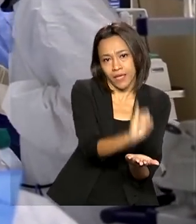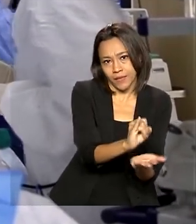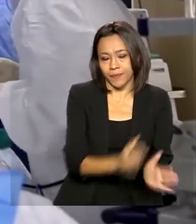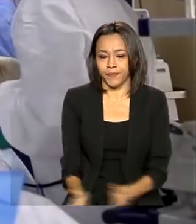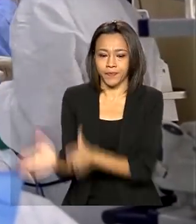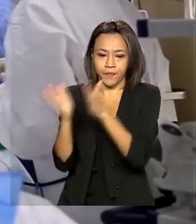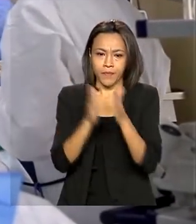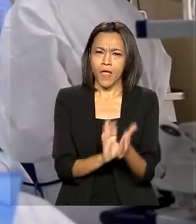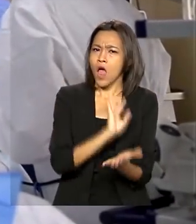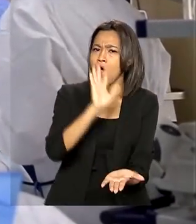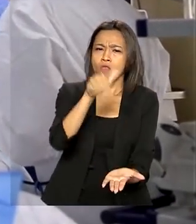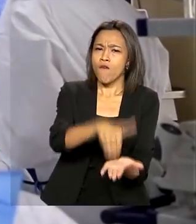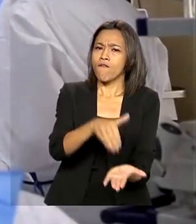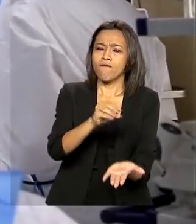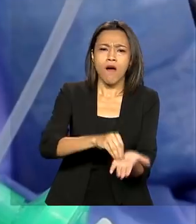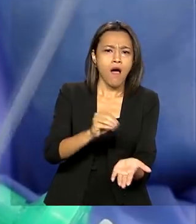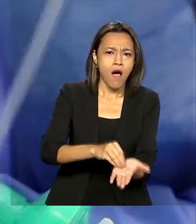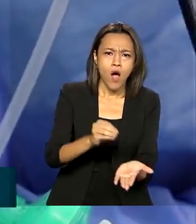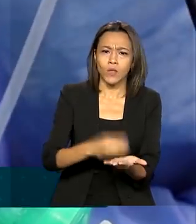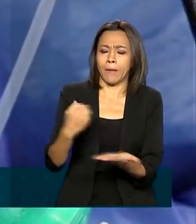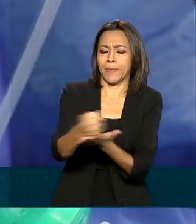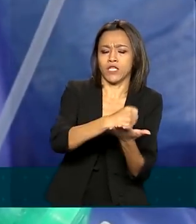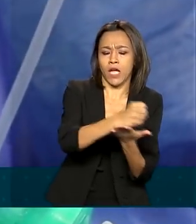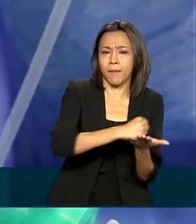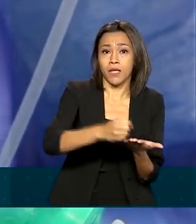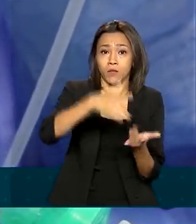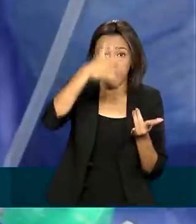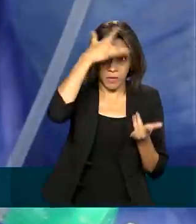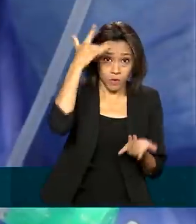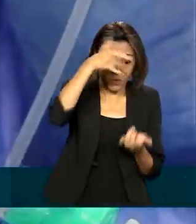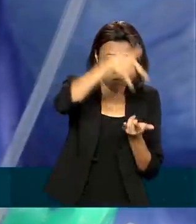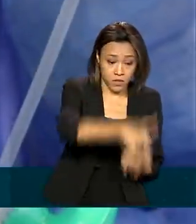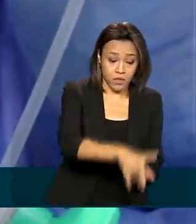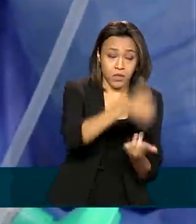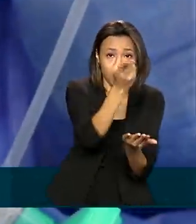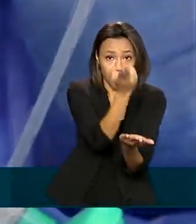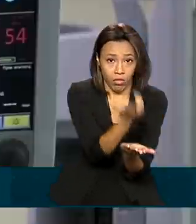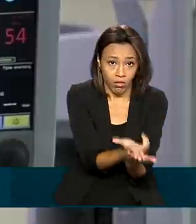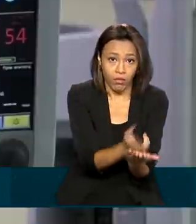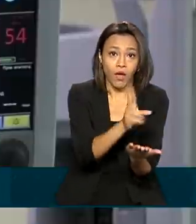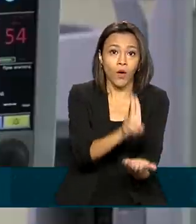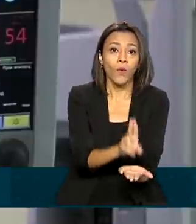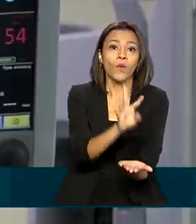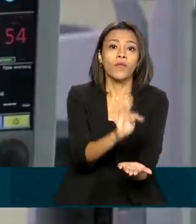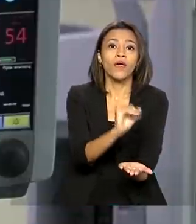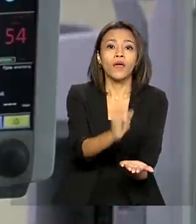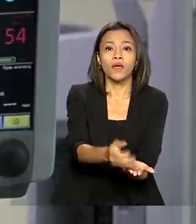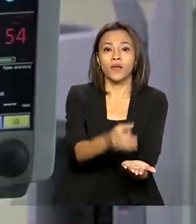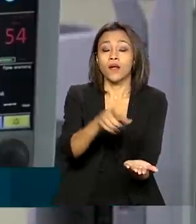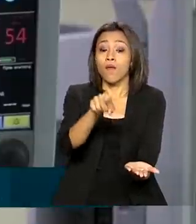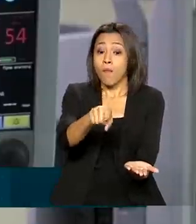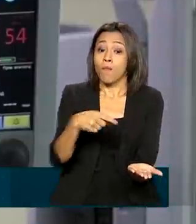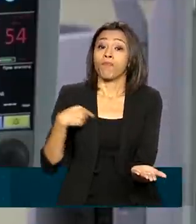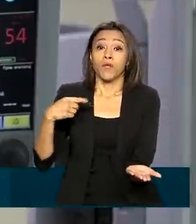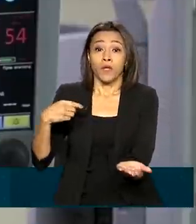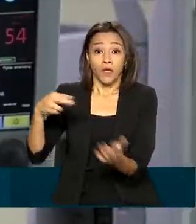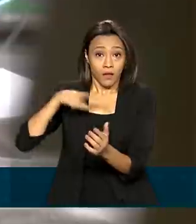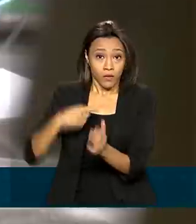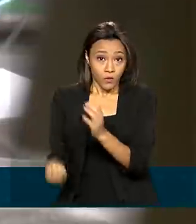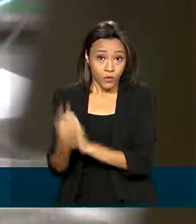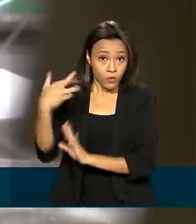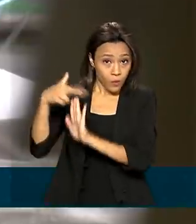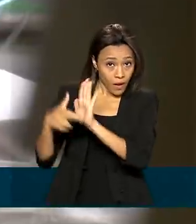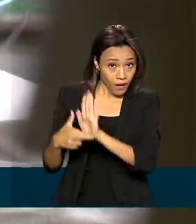medicamentos para intubação de pacientes com Covid-19, o Ministério da Saúde adotou um sistema administrativo de